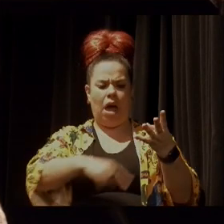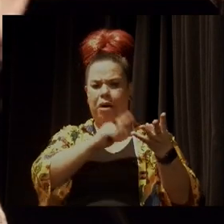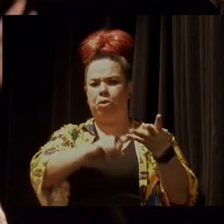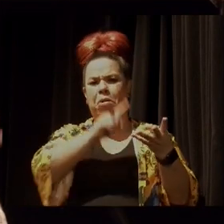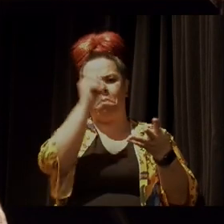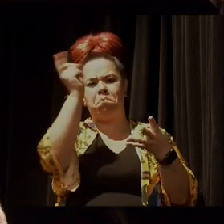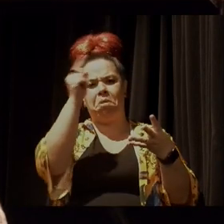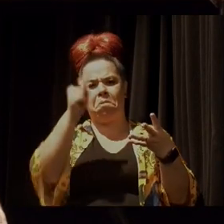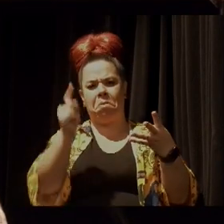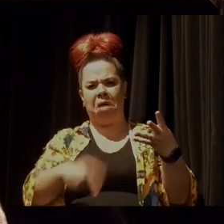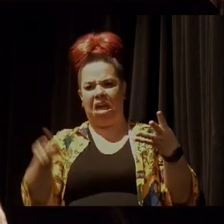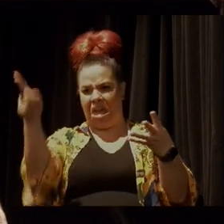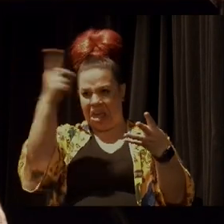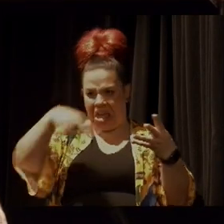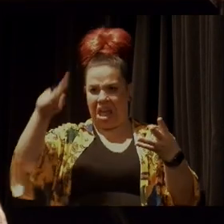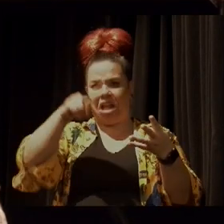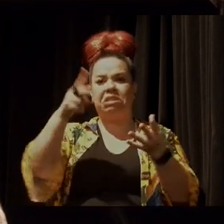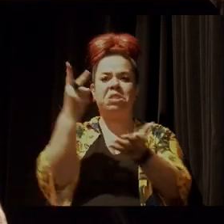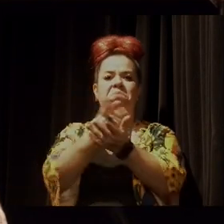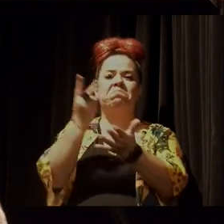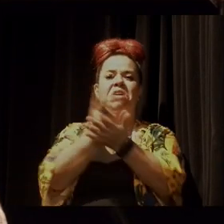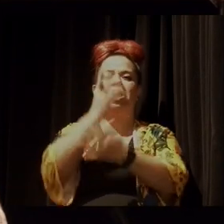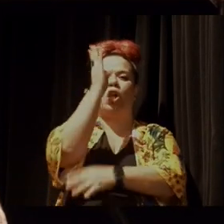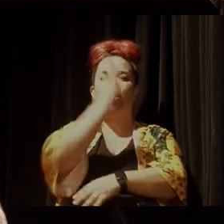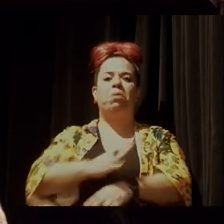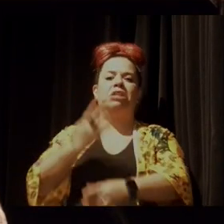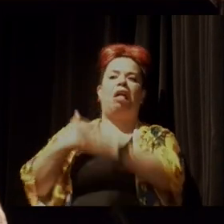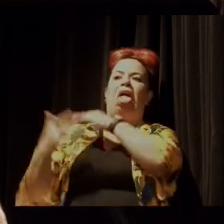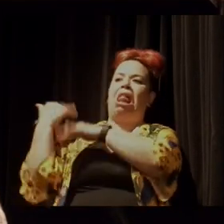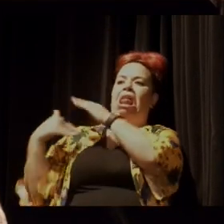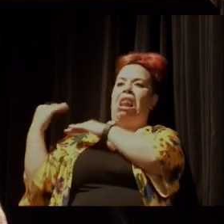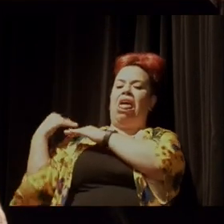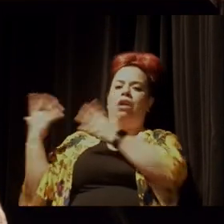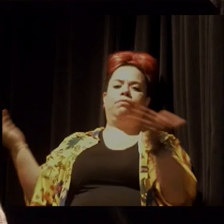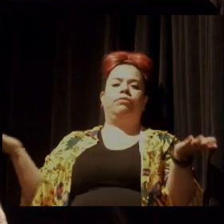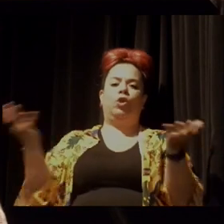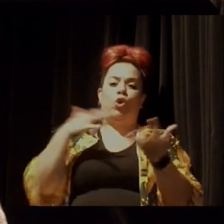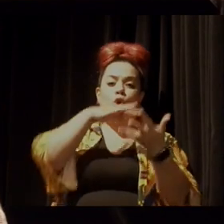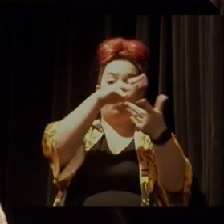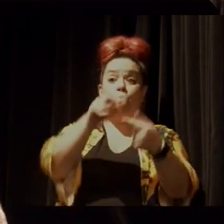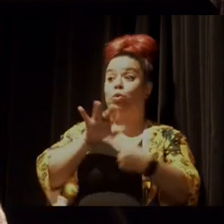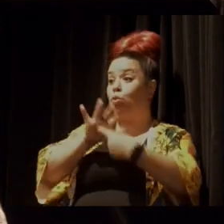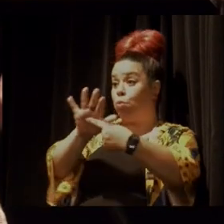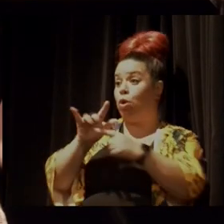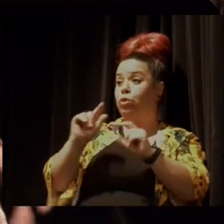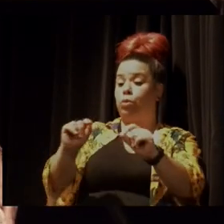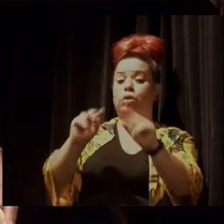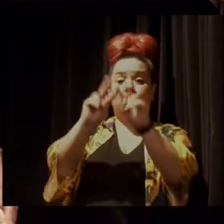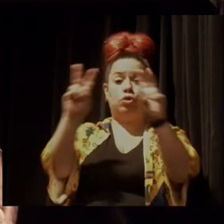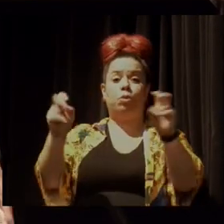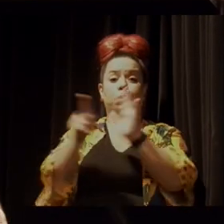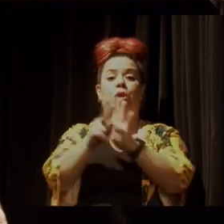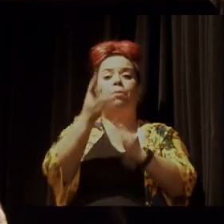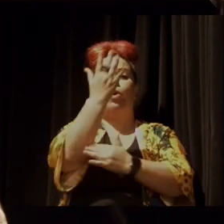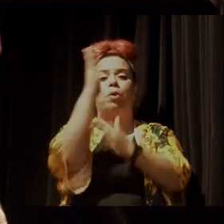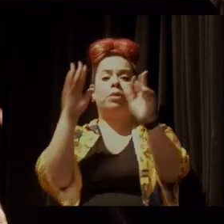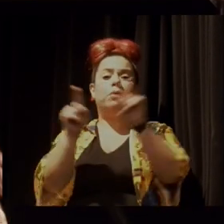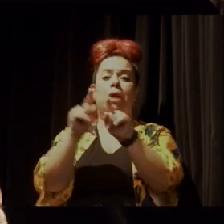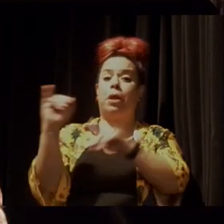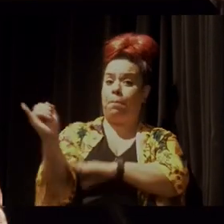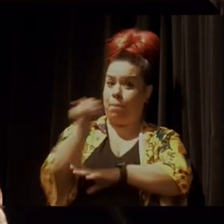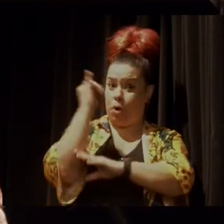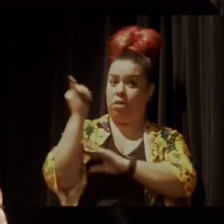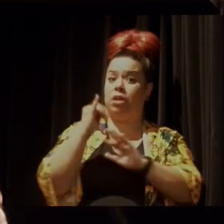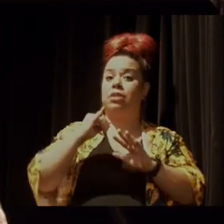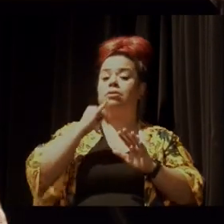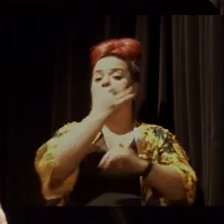galera que temem manter o Brasil no atraso. Enquanto o mundo fala na questão ambiental, na importância